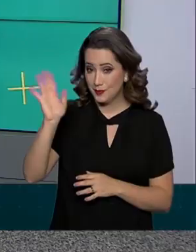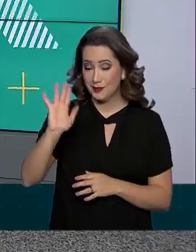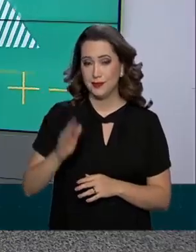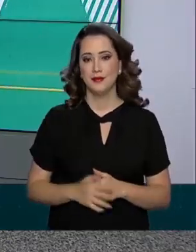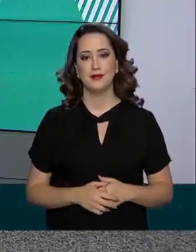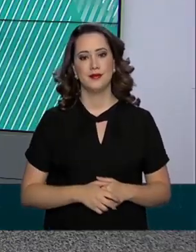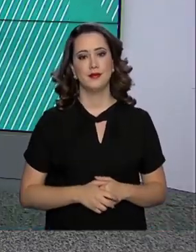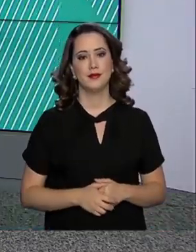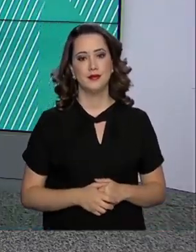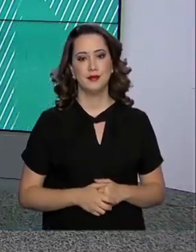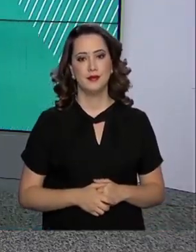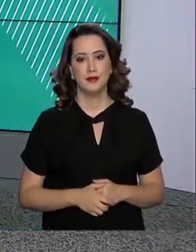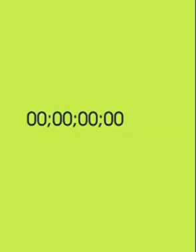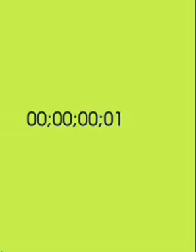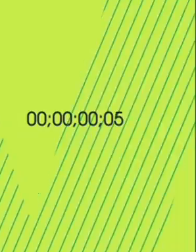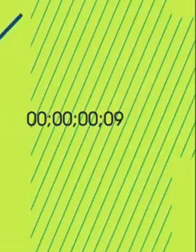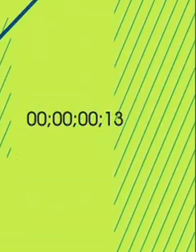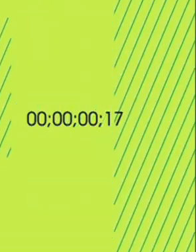Até a próxima!